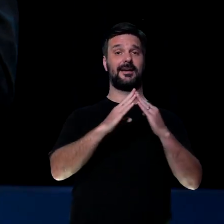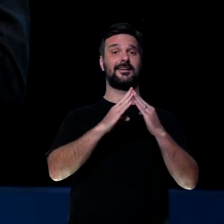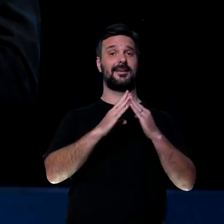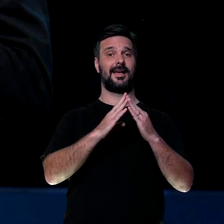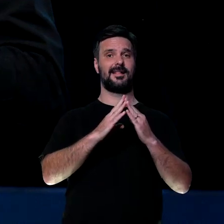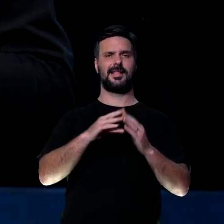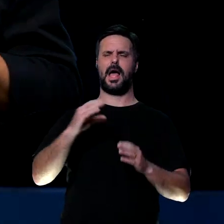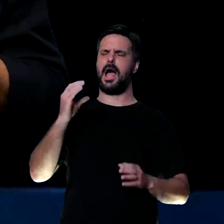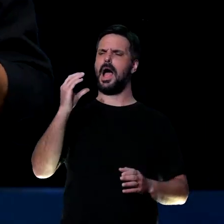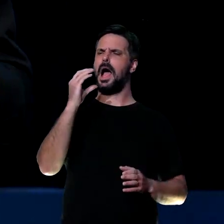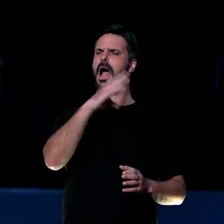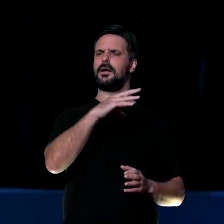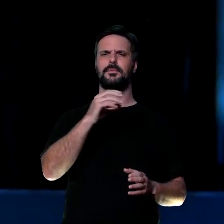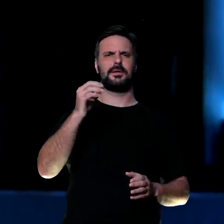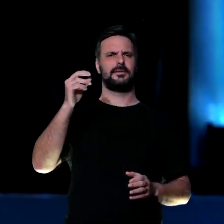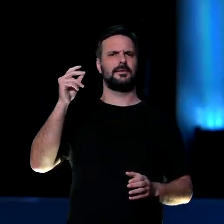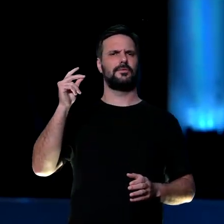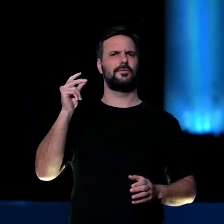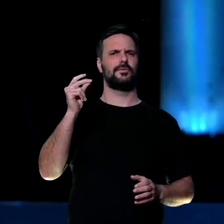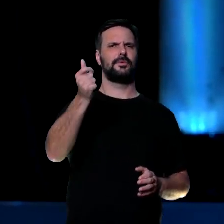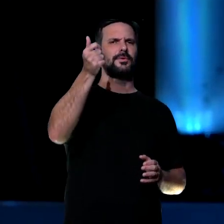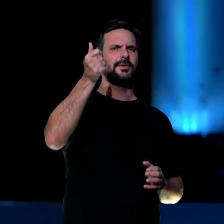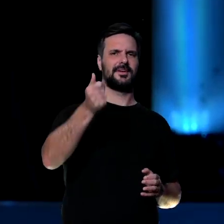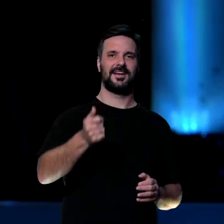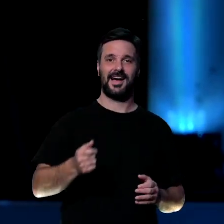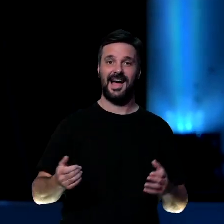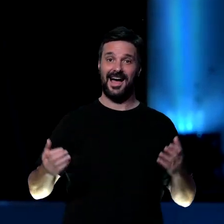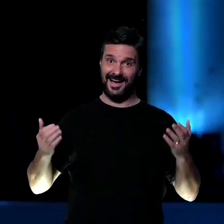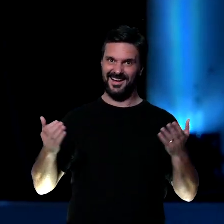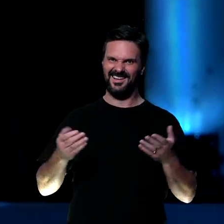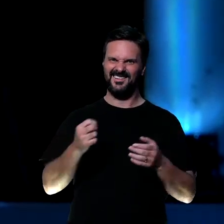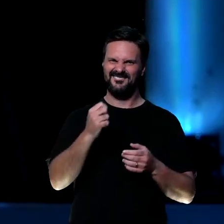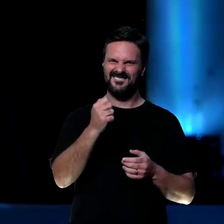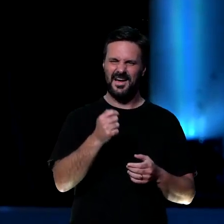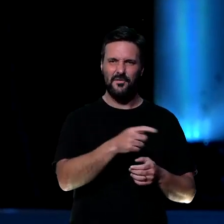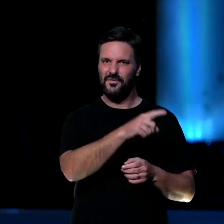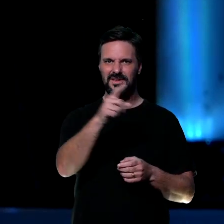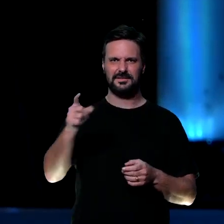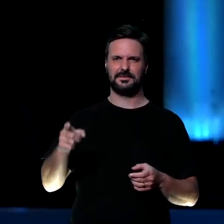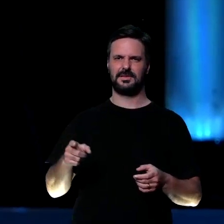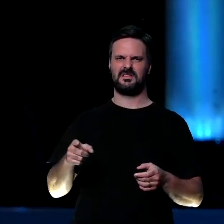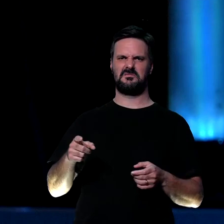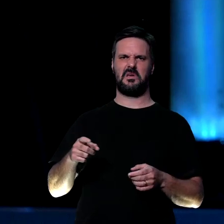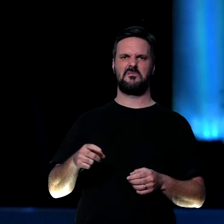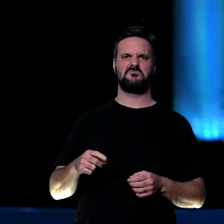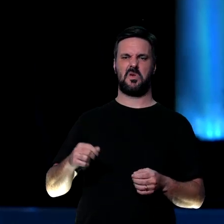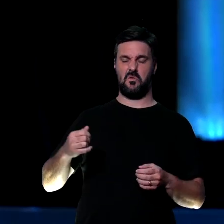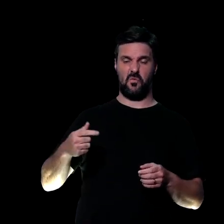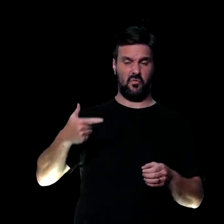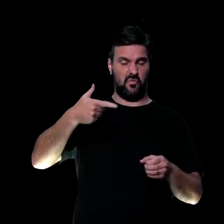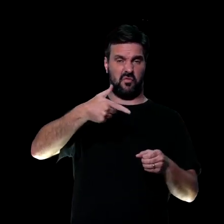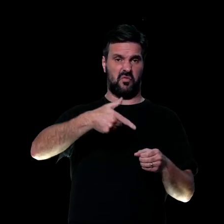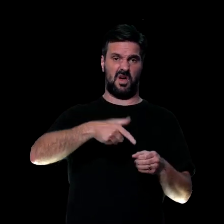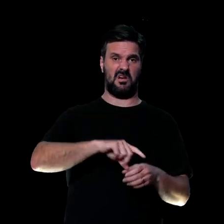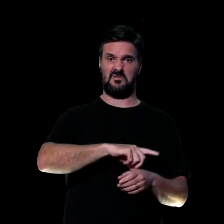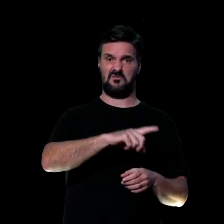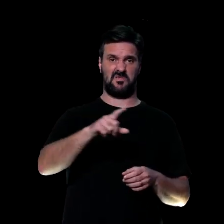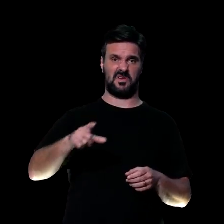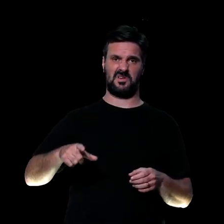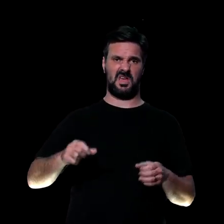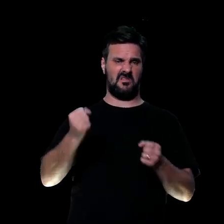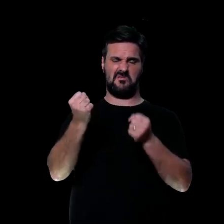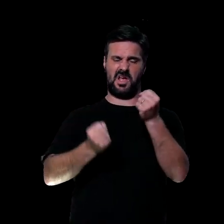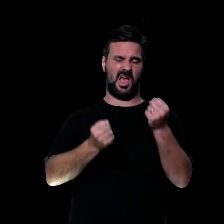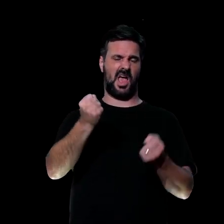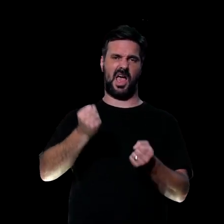olha isso. Eu nem sabia quanto tinha custado o-salada e a Coca-Cola. Eu não sabia se tinha gasolina suficiente no carro. Eu não sabia se o carro estava com o pneu